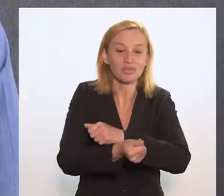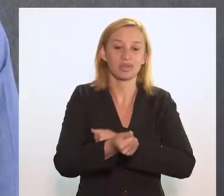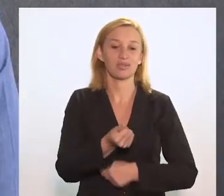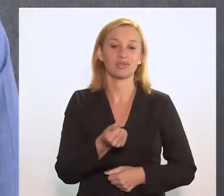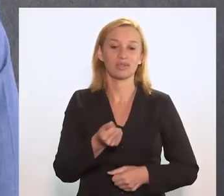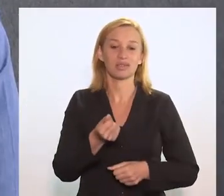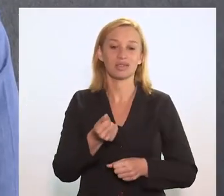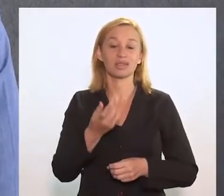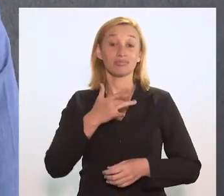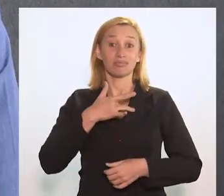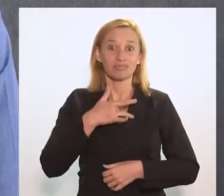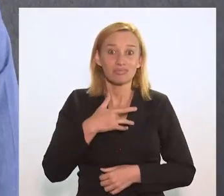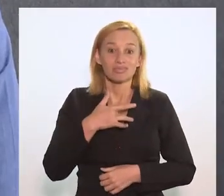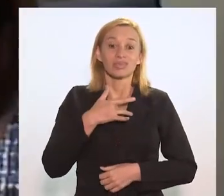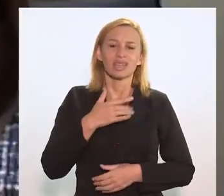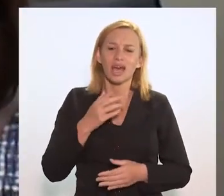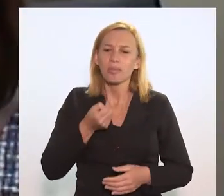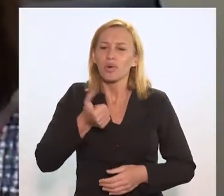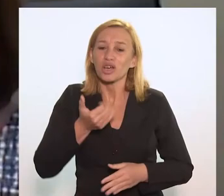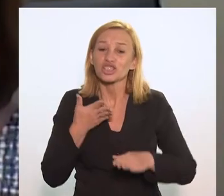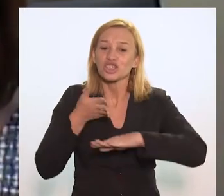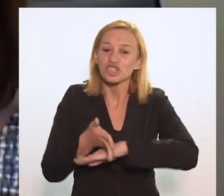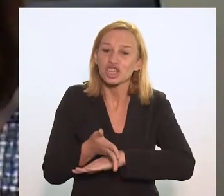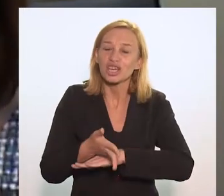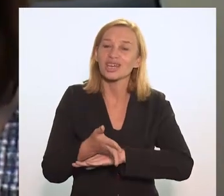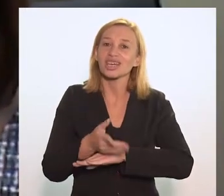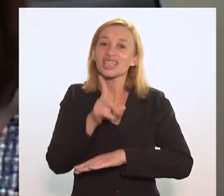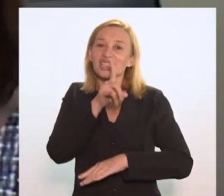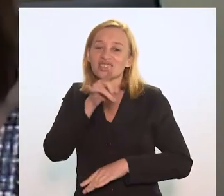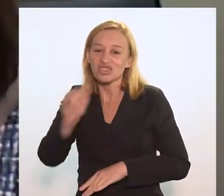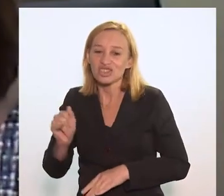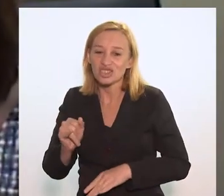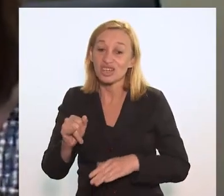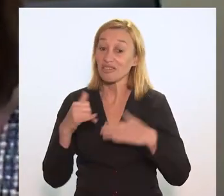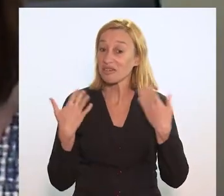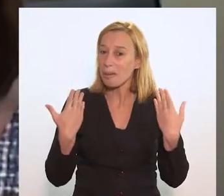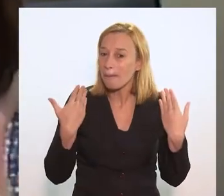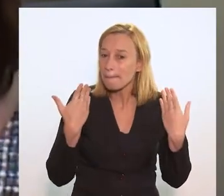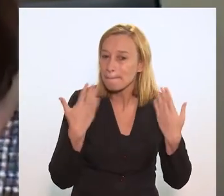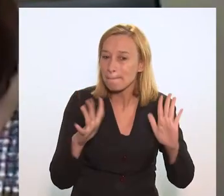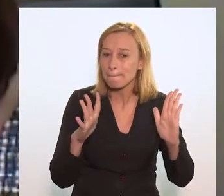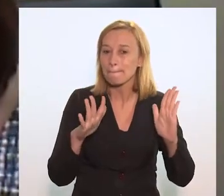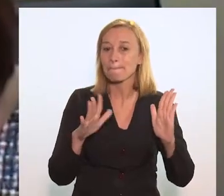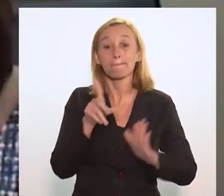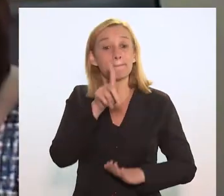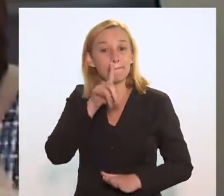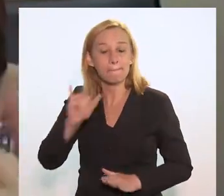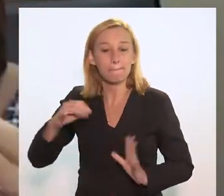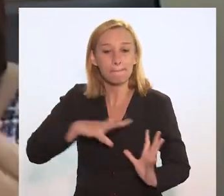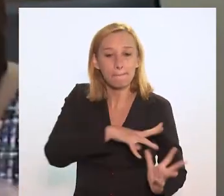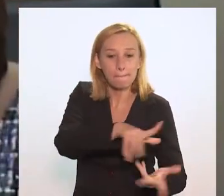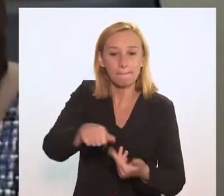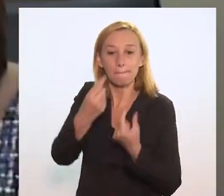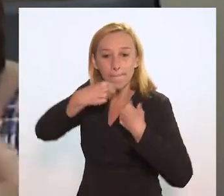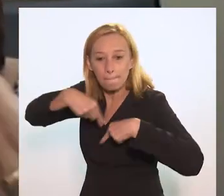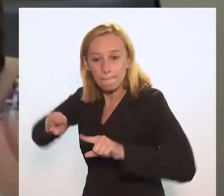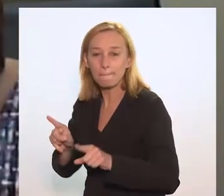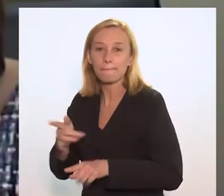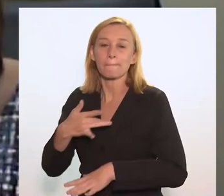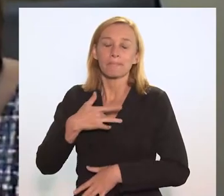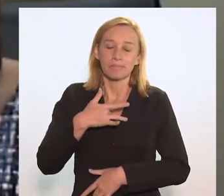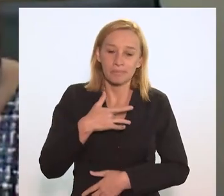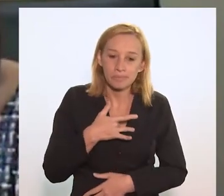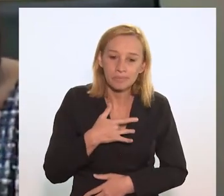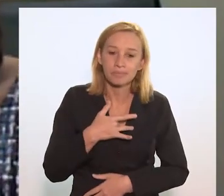enfrentamento da tuberculose. Daqui a pouquinho a gente chega nesse dia que tem que ser lembrado, que é o dia nacional de